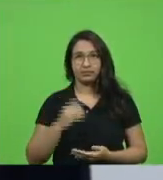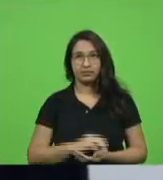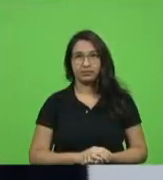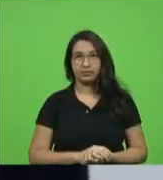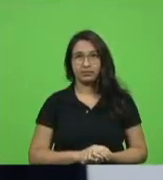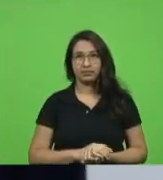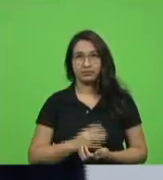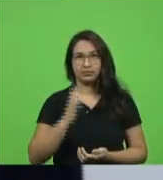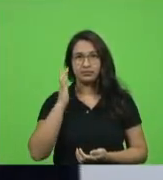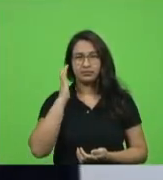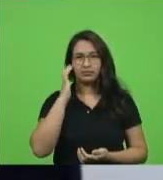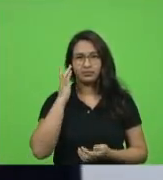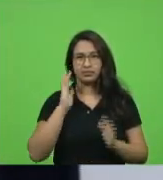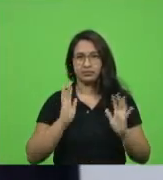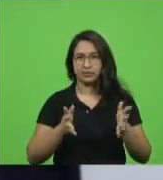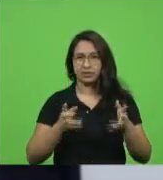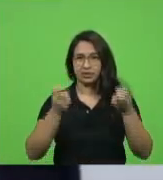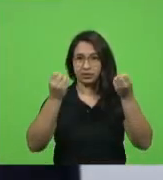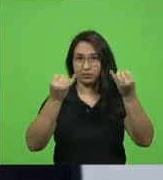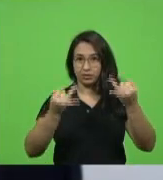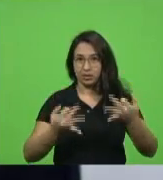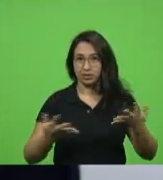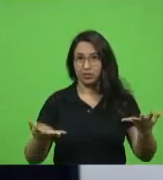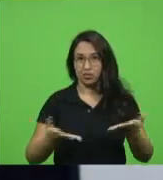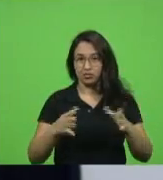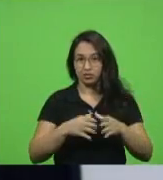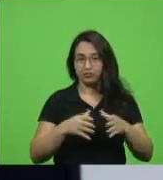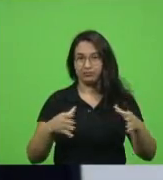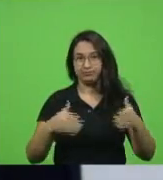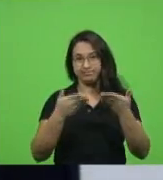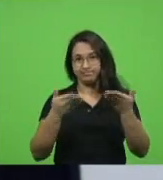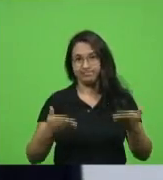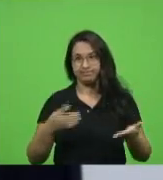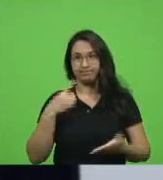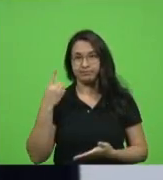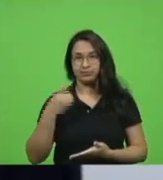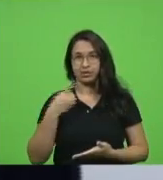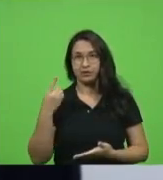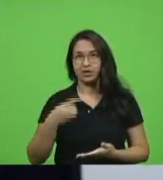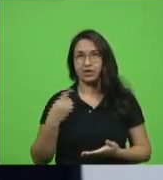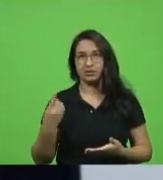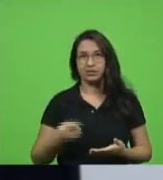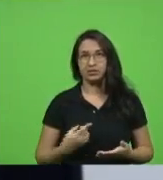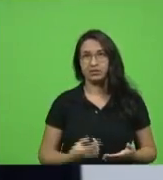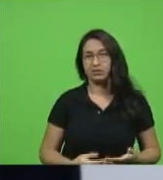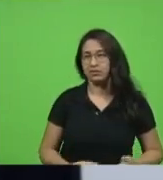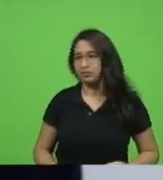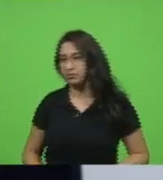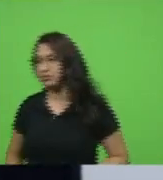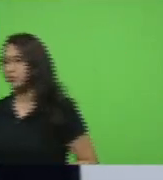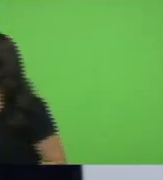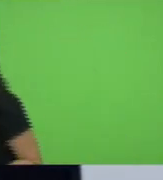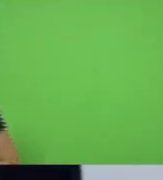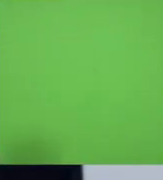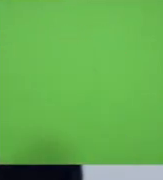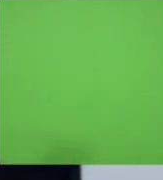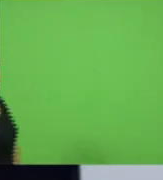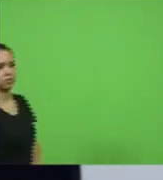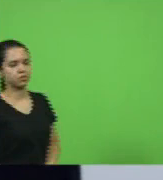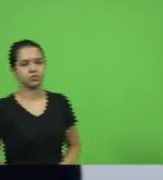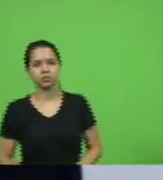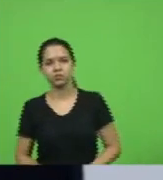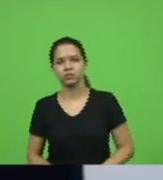foi exposto hoje pela maioria dos colegas é eu venho